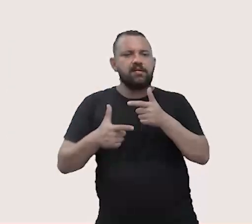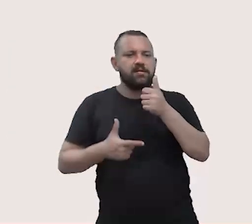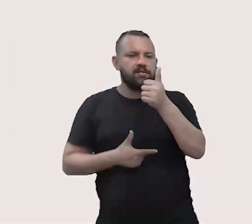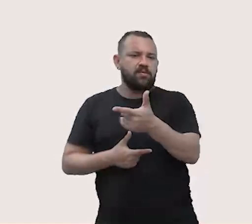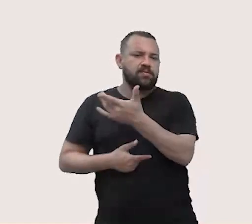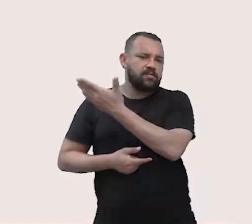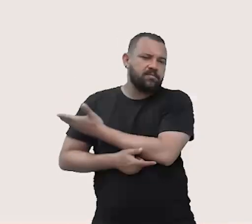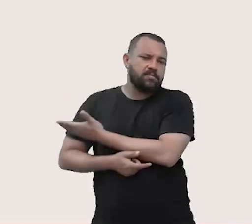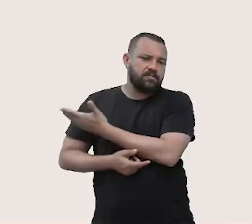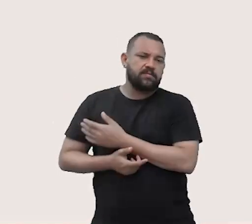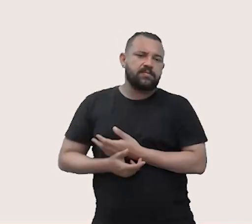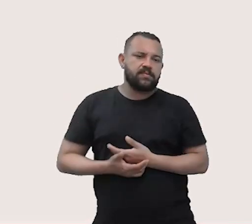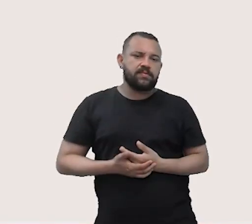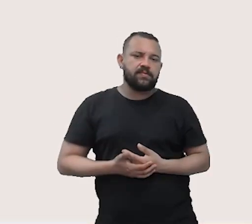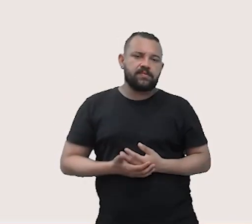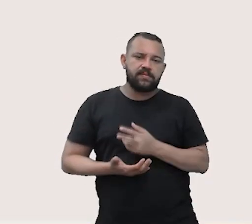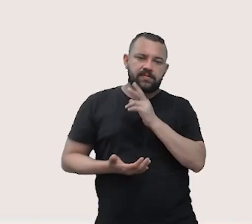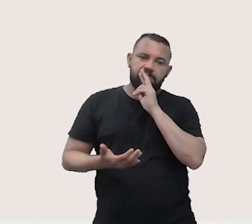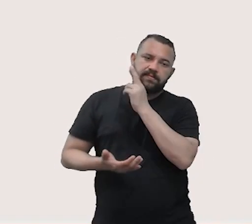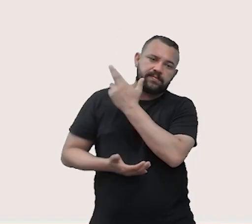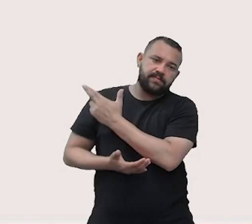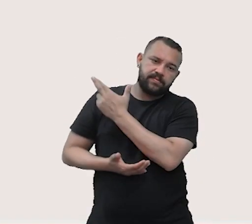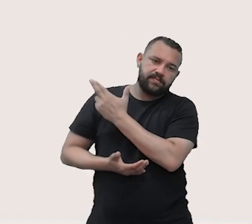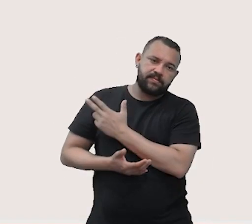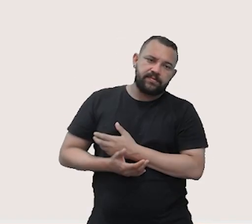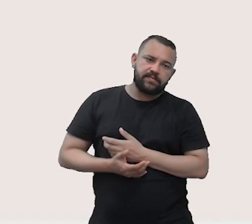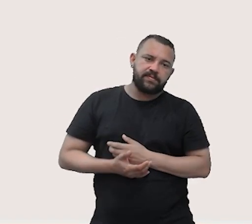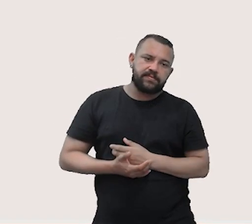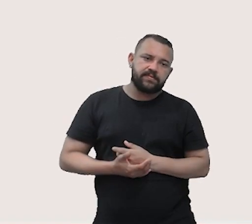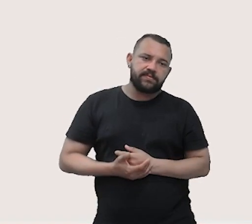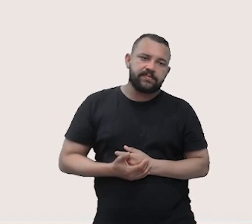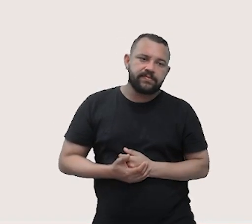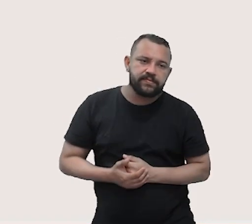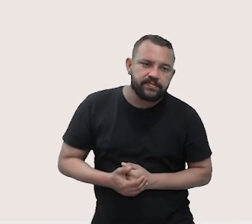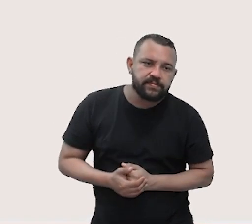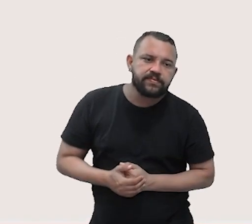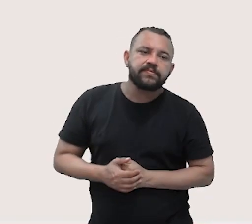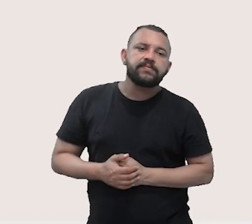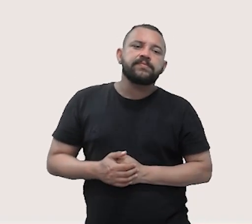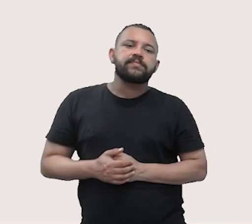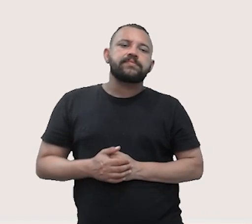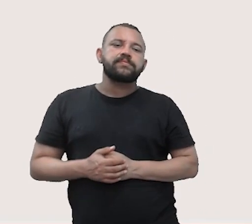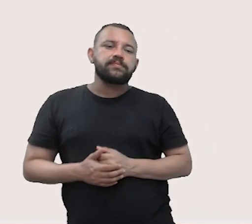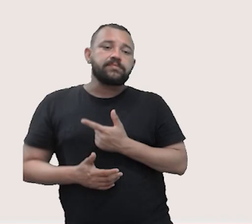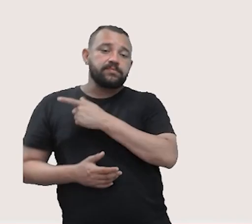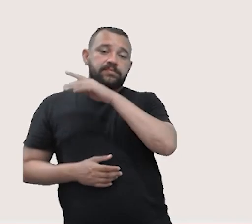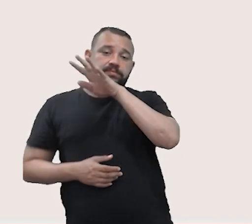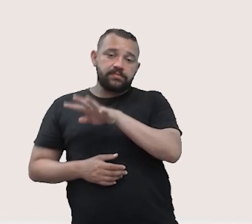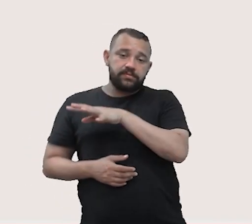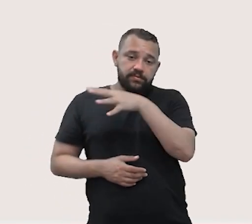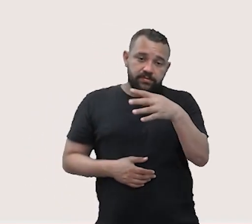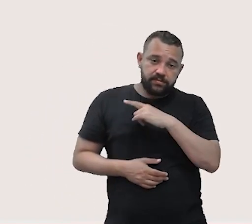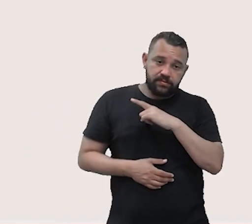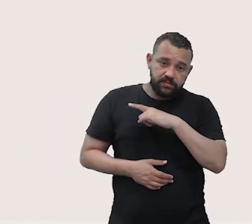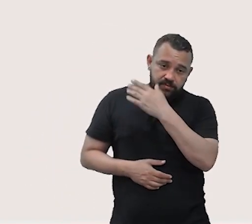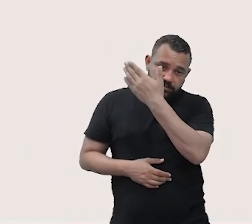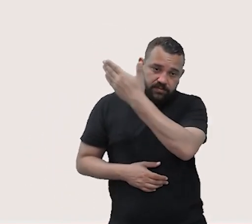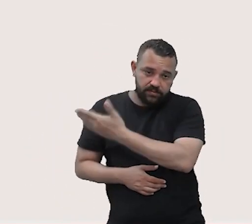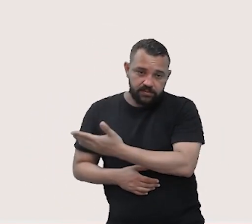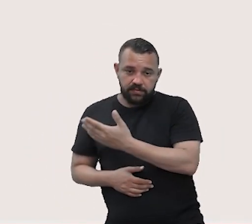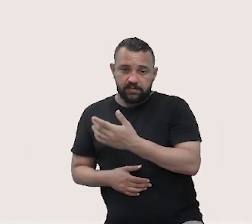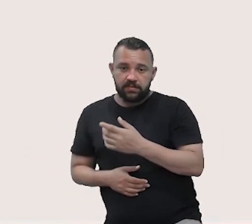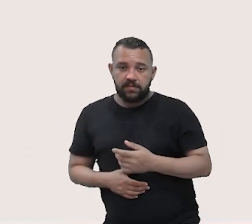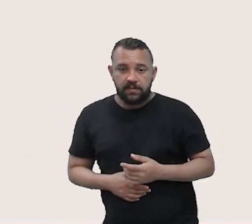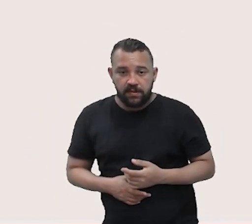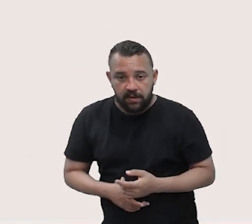Olha só. E o resultado dessa operação é o expoente da intensidade sonora. Nessa tabela, vocês estão vendo aí o nível de